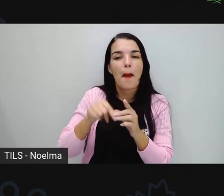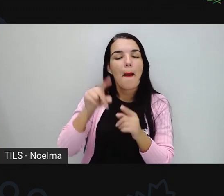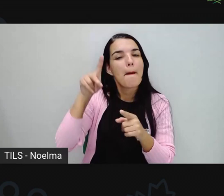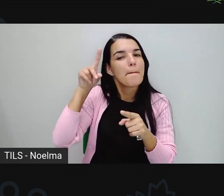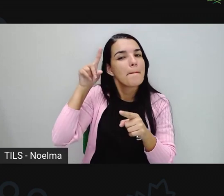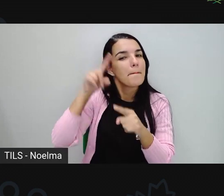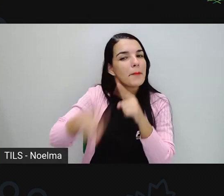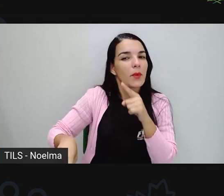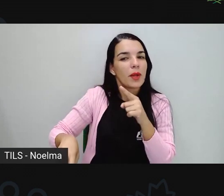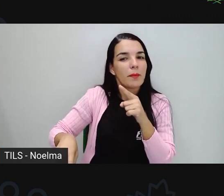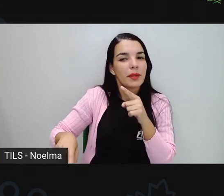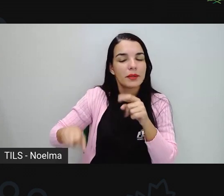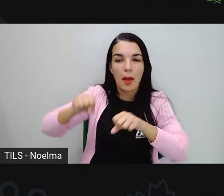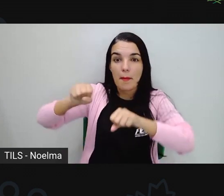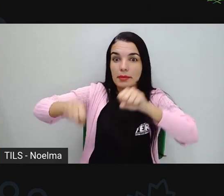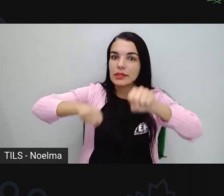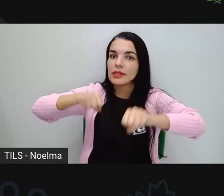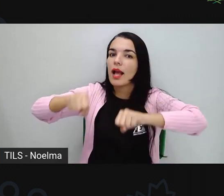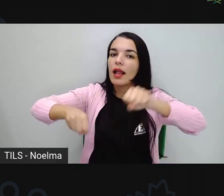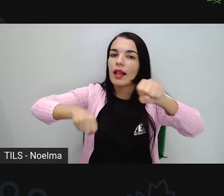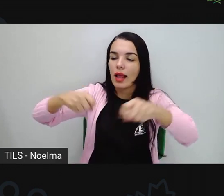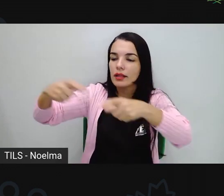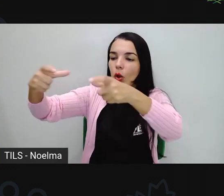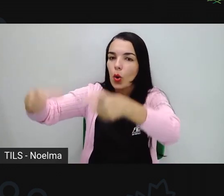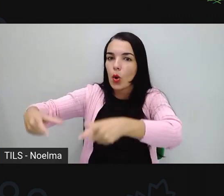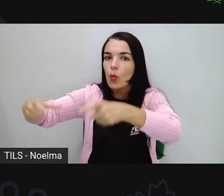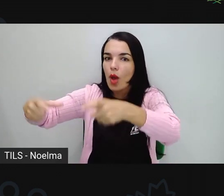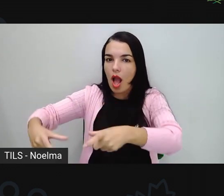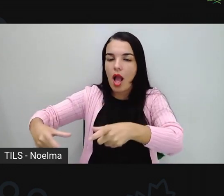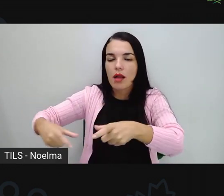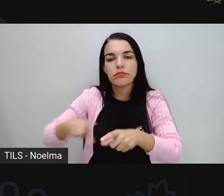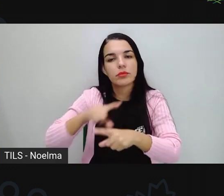Proibido andar de bicicleta naquele local.